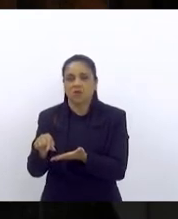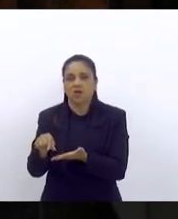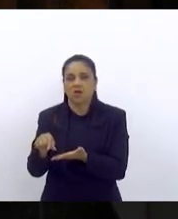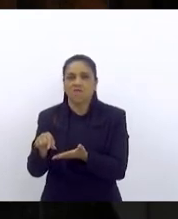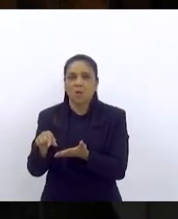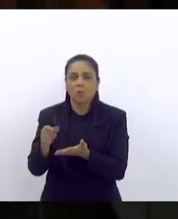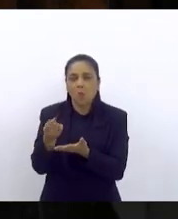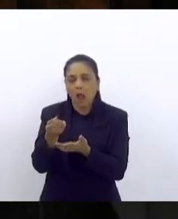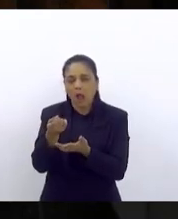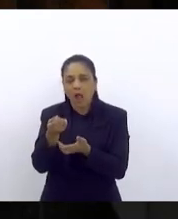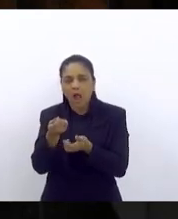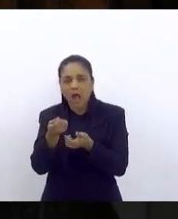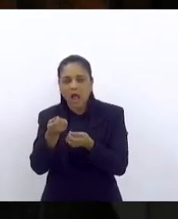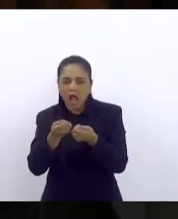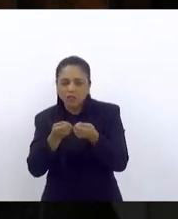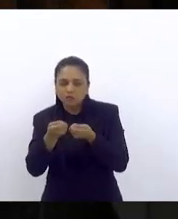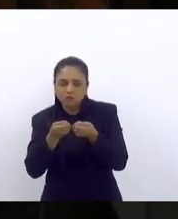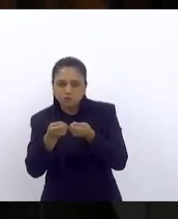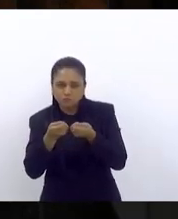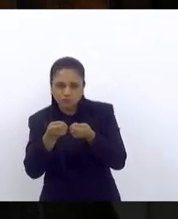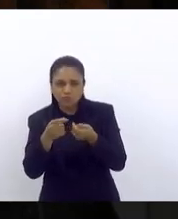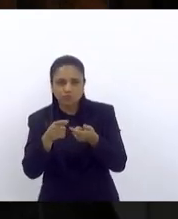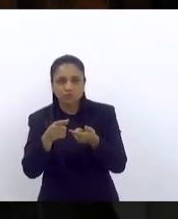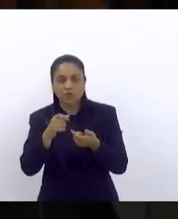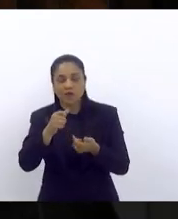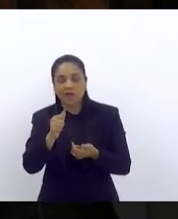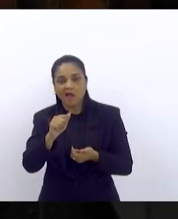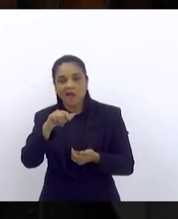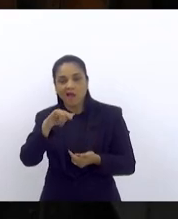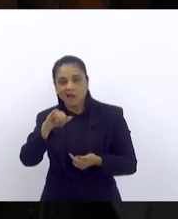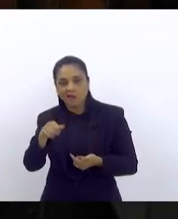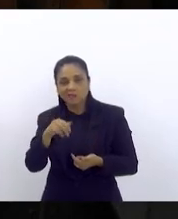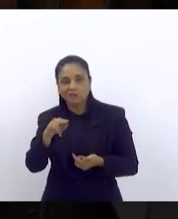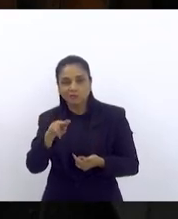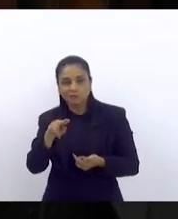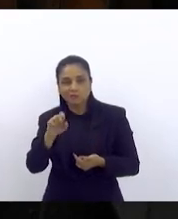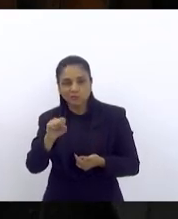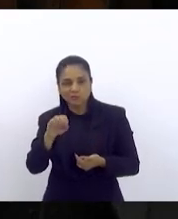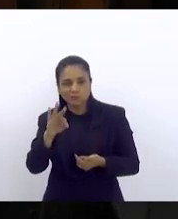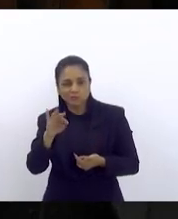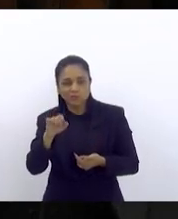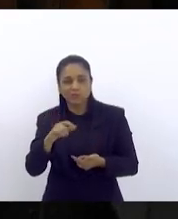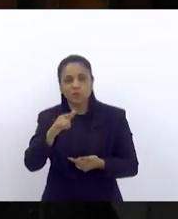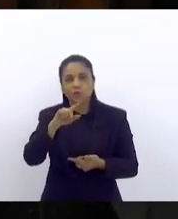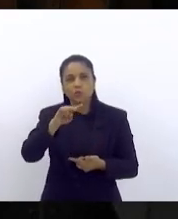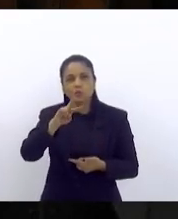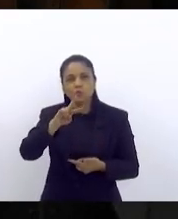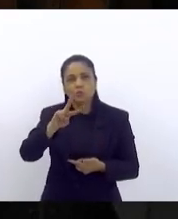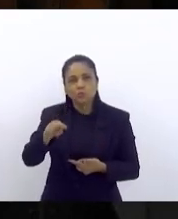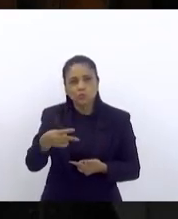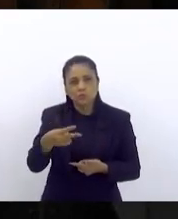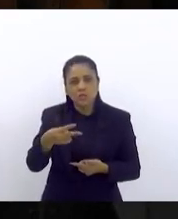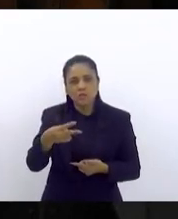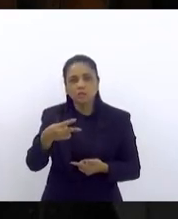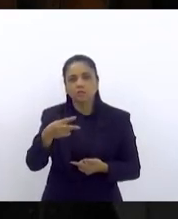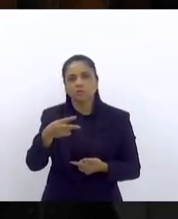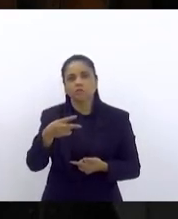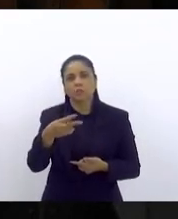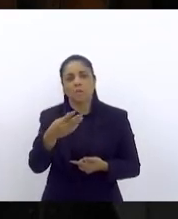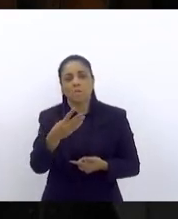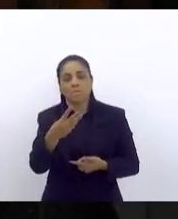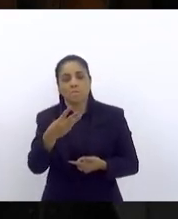ajuste e repassou algo como uns duzentos e poucos milhões de reais para a supervia investir